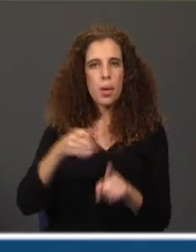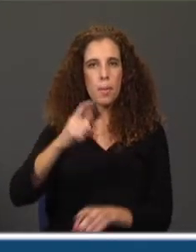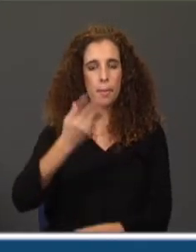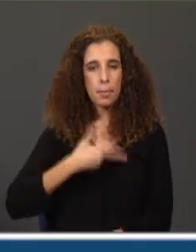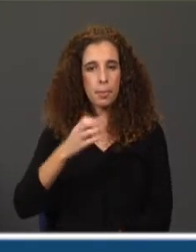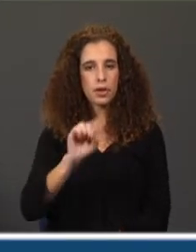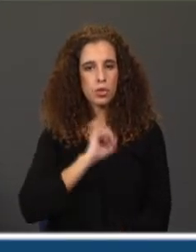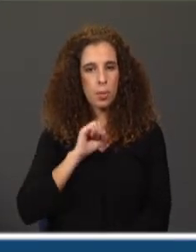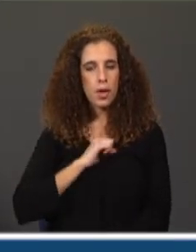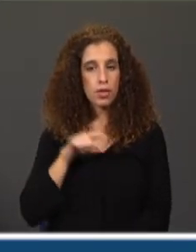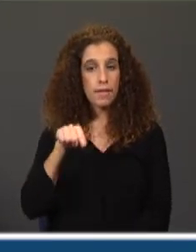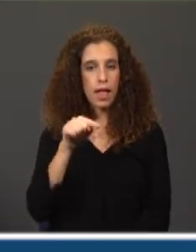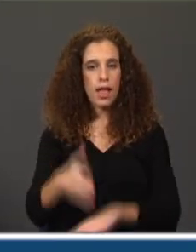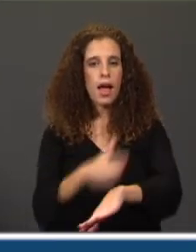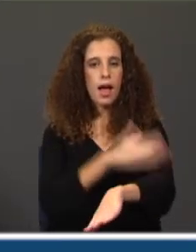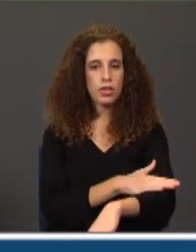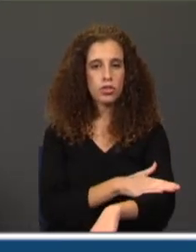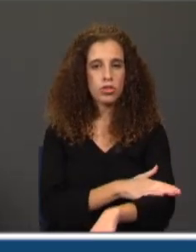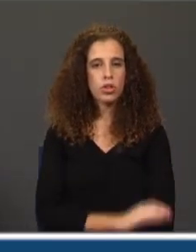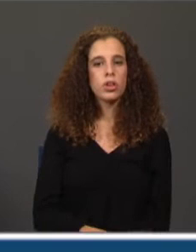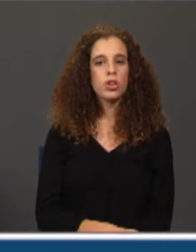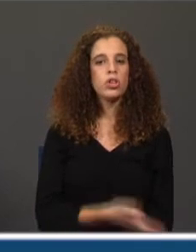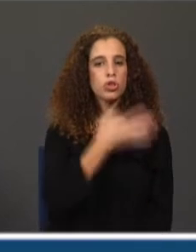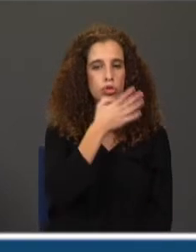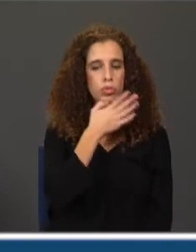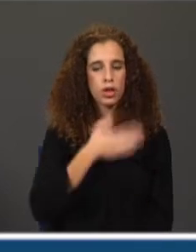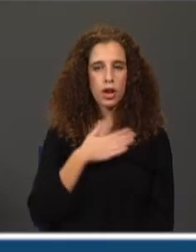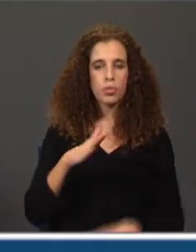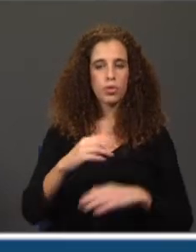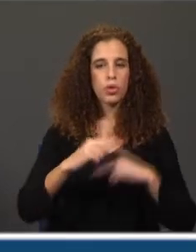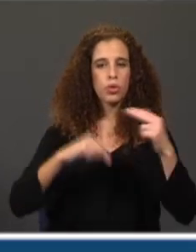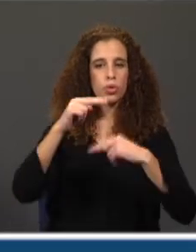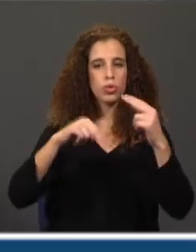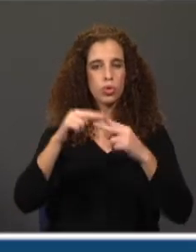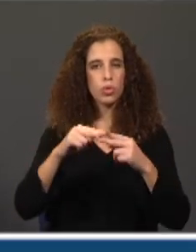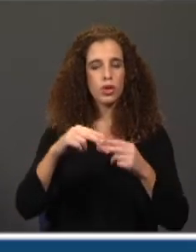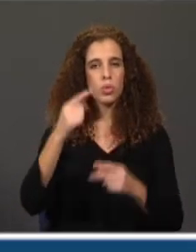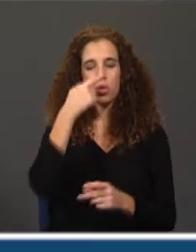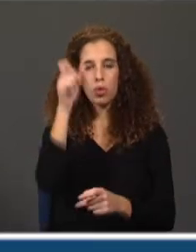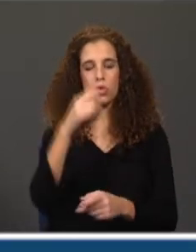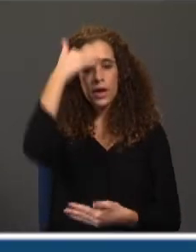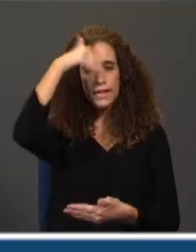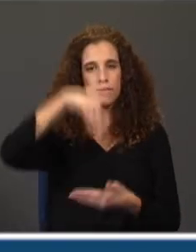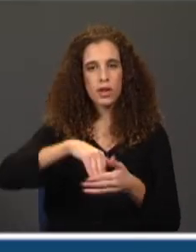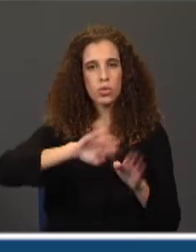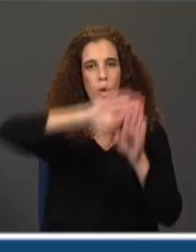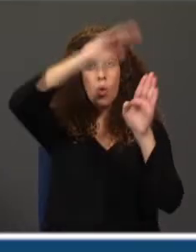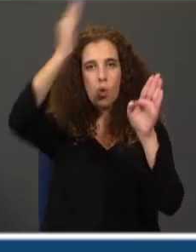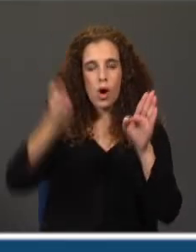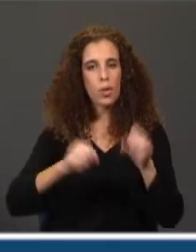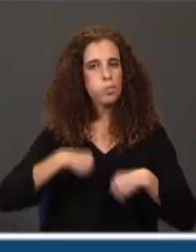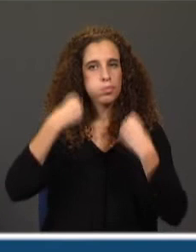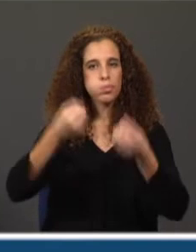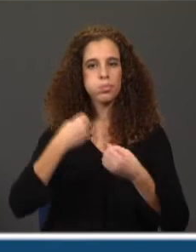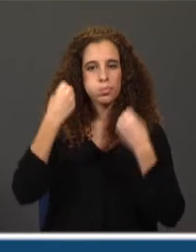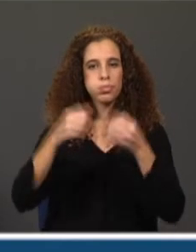com um martelo. Explicaram-me haver sido construído por um sujeito que inventou o arco e não foi capaz de parar. O nosso objetivo, no